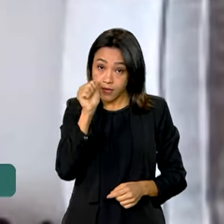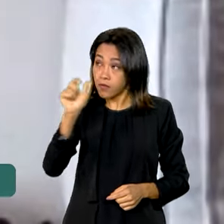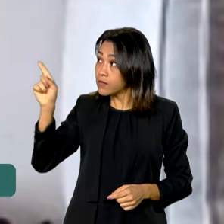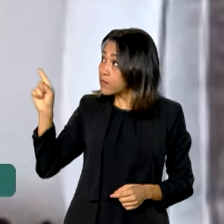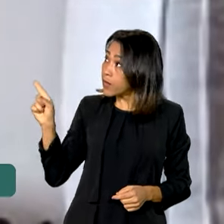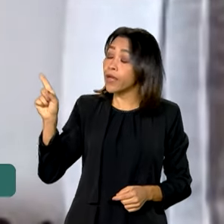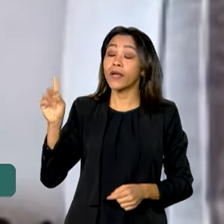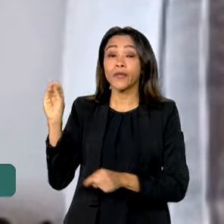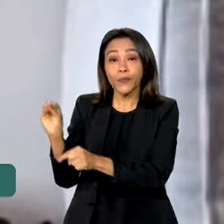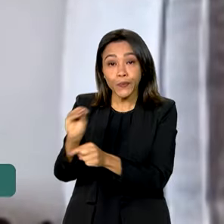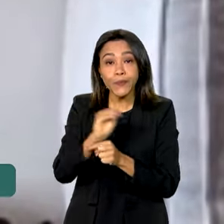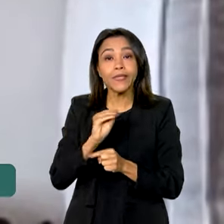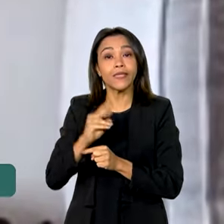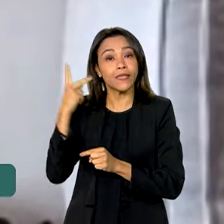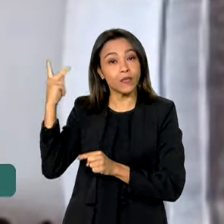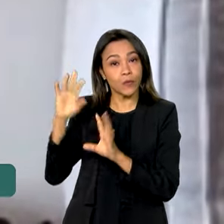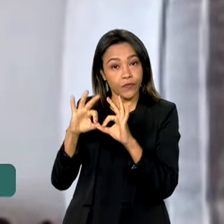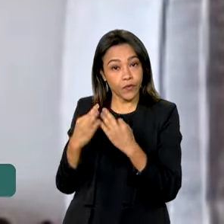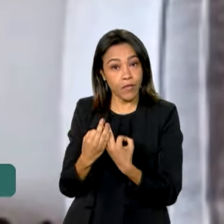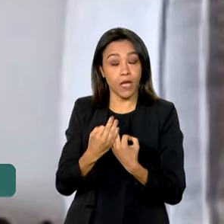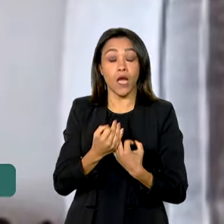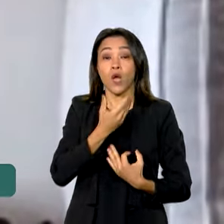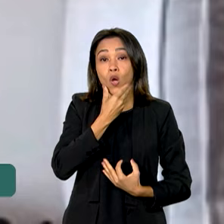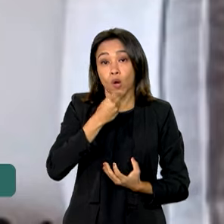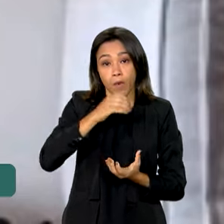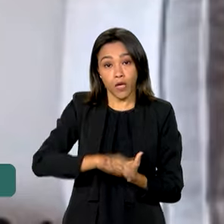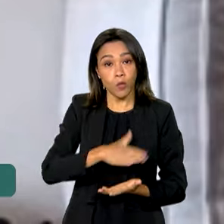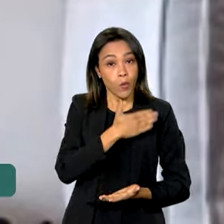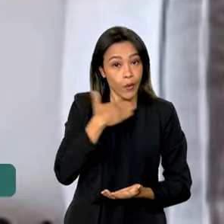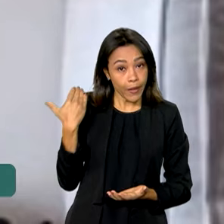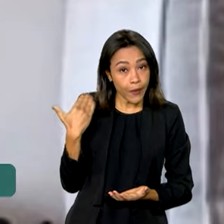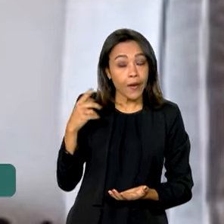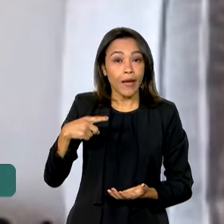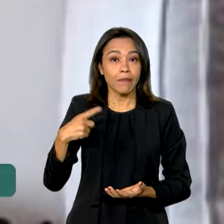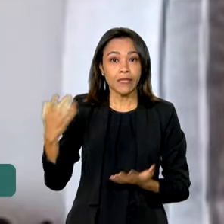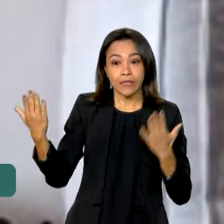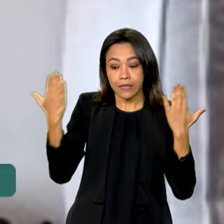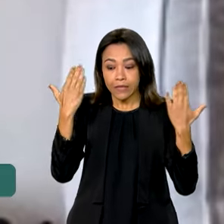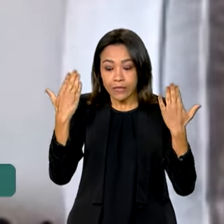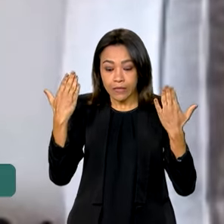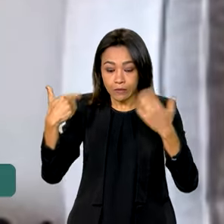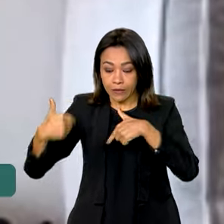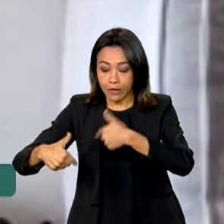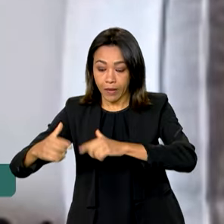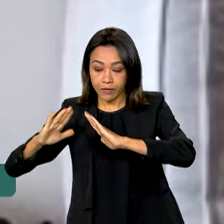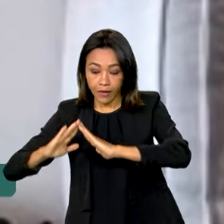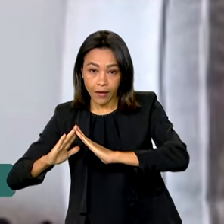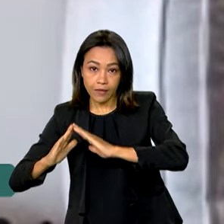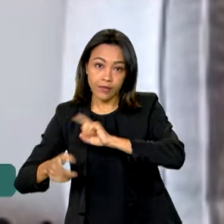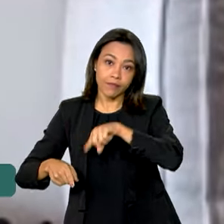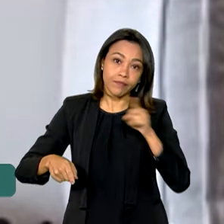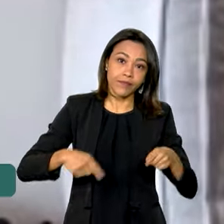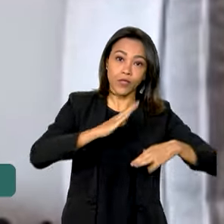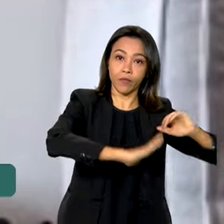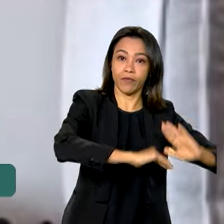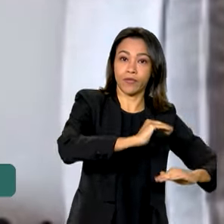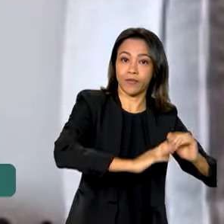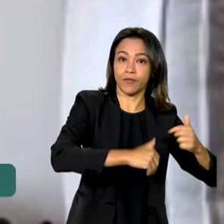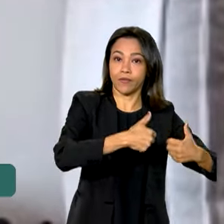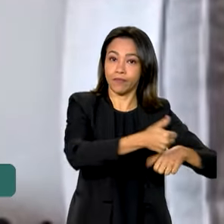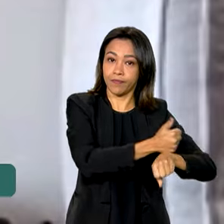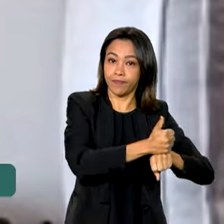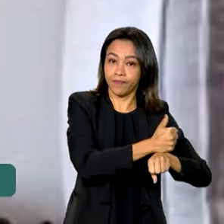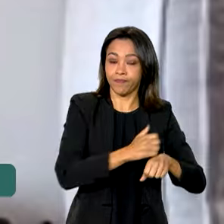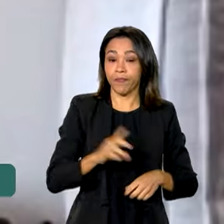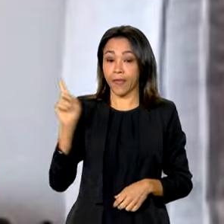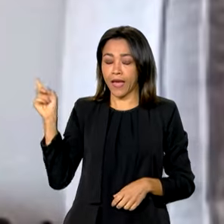cuidando da família, mas depois que o marido morreu, teve que se dividir entre o trabalho doméstico e o profissional. Quando eu fiquei viúva